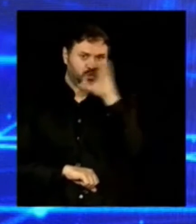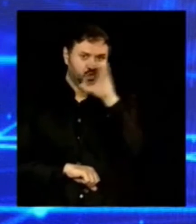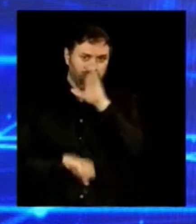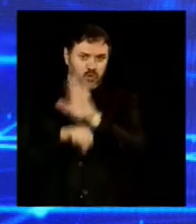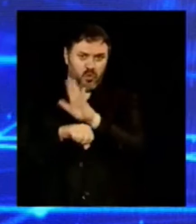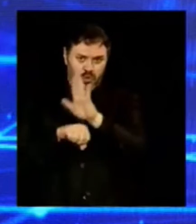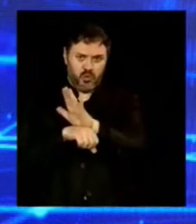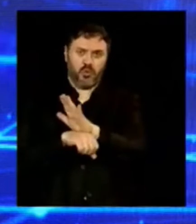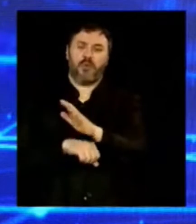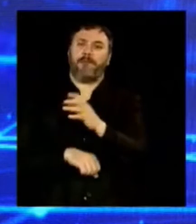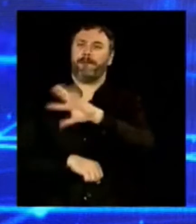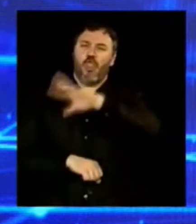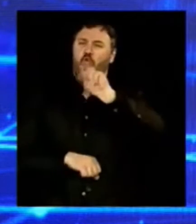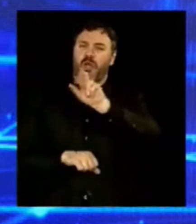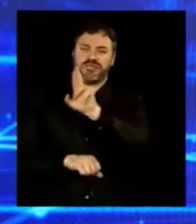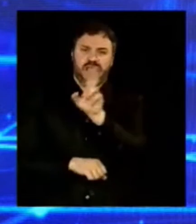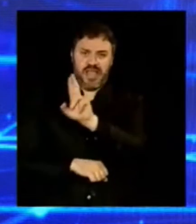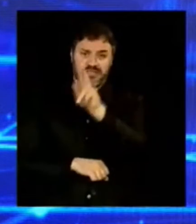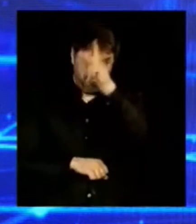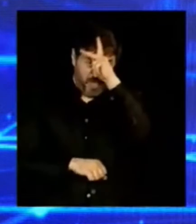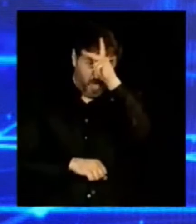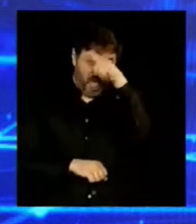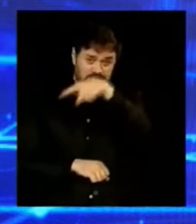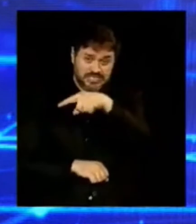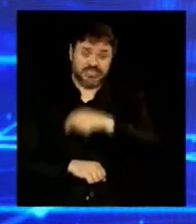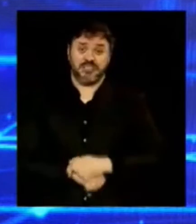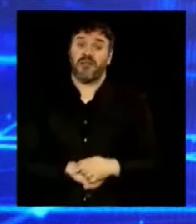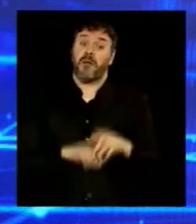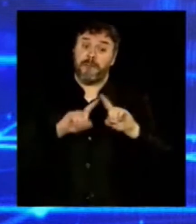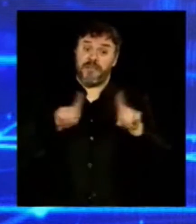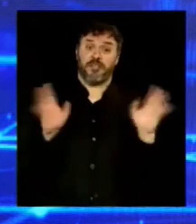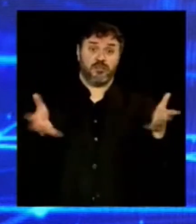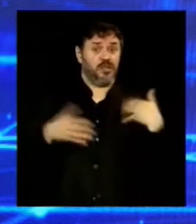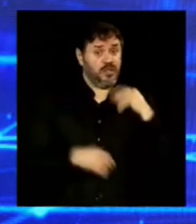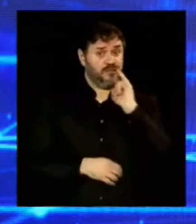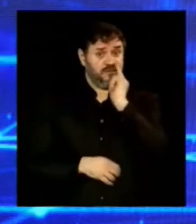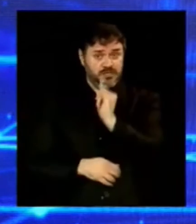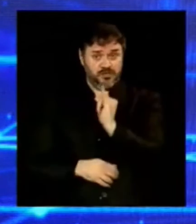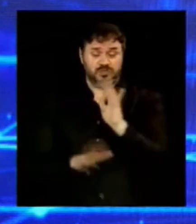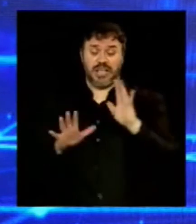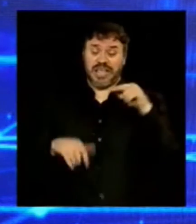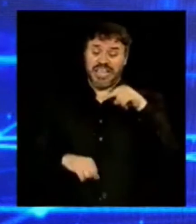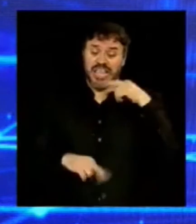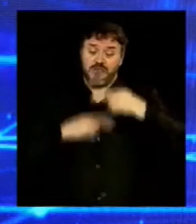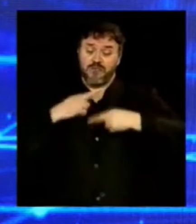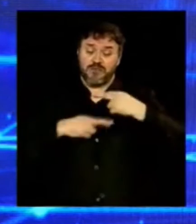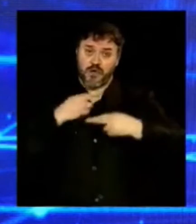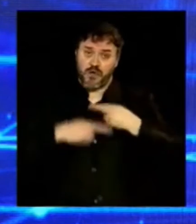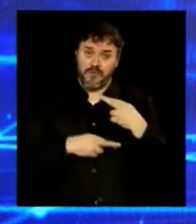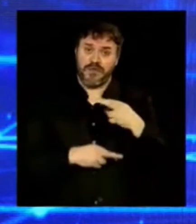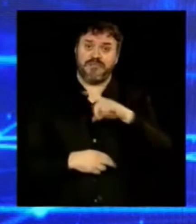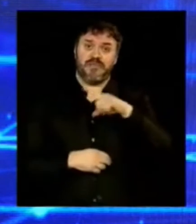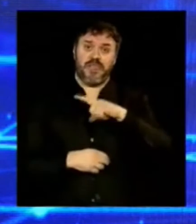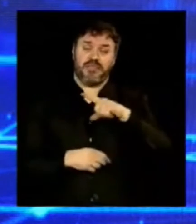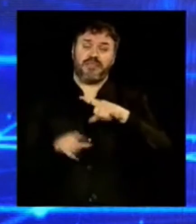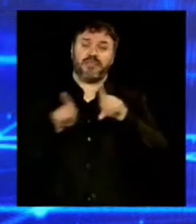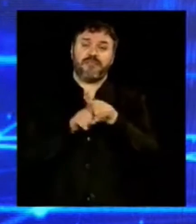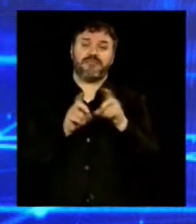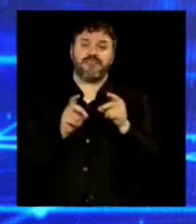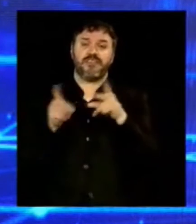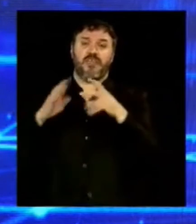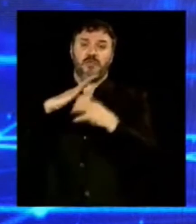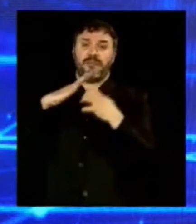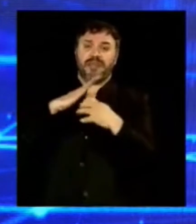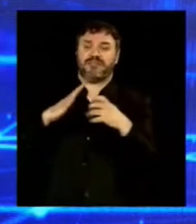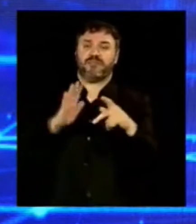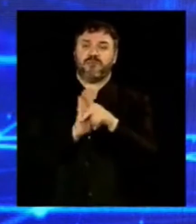dizer o que já fizemos pelo Rio Grande do Sul para crescer mais do que o Brasil, que foi a partir de reformas que foram feitas e privatizações, viabilizar o